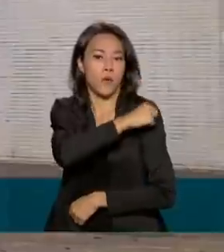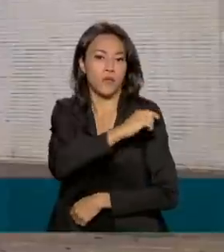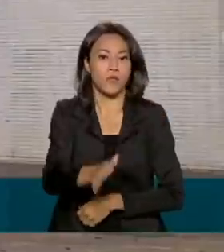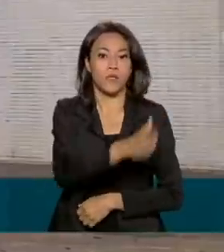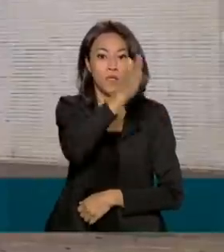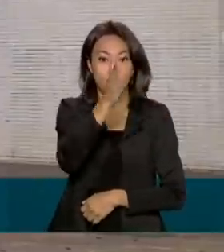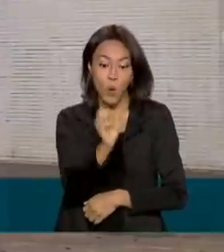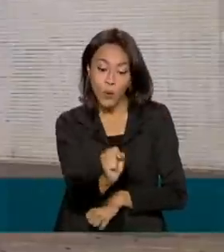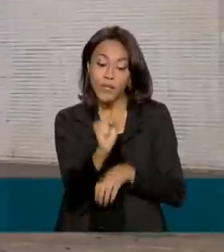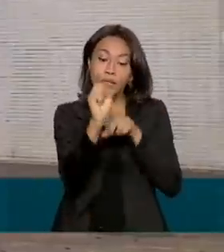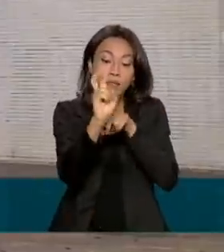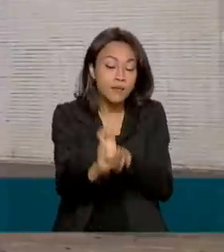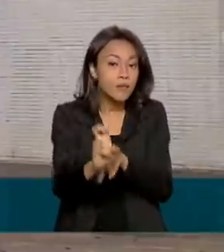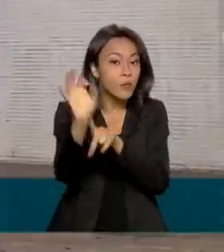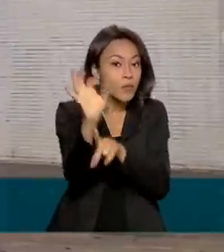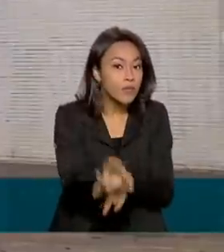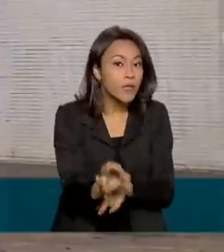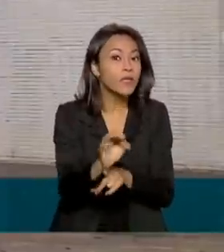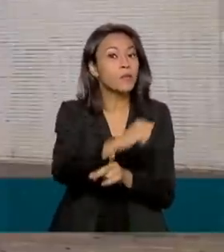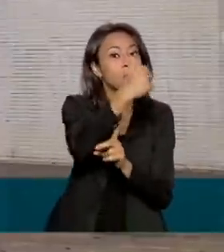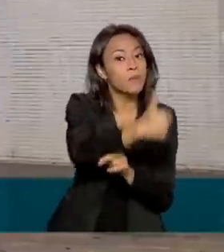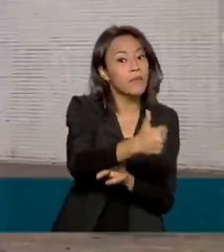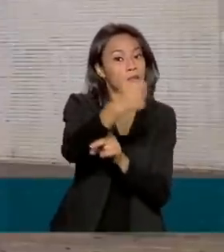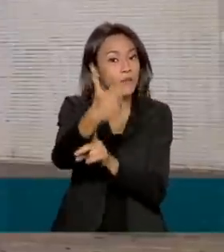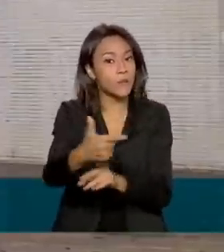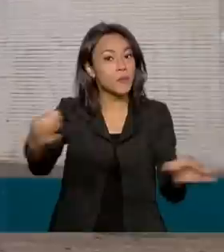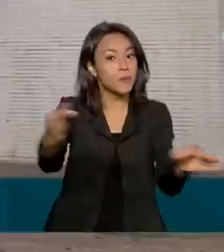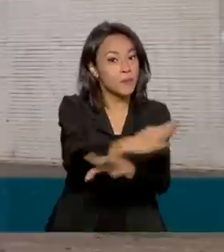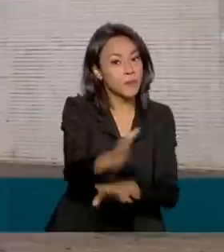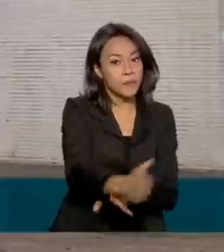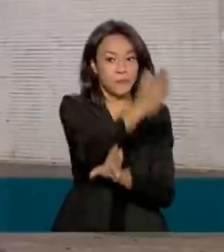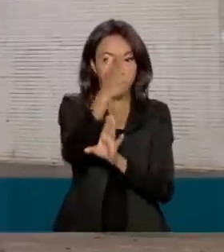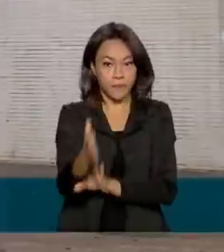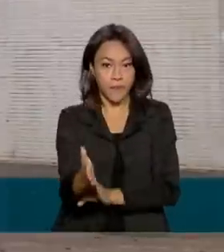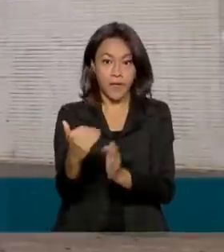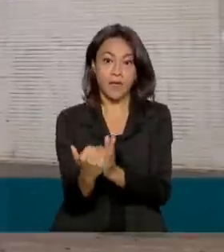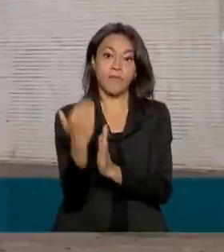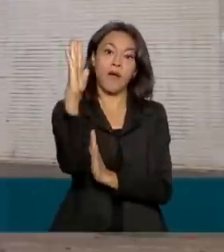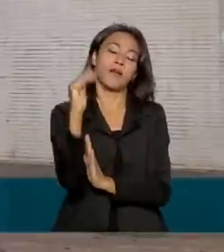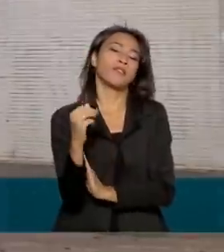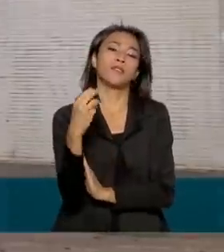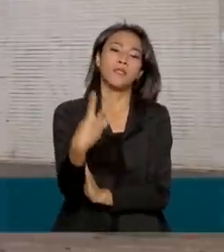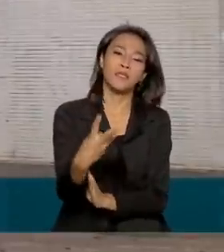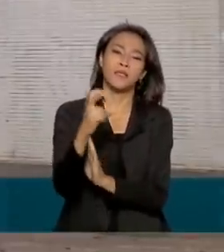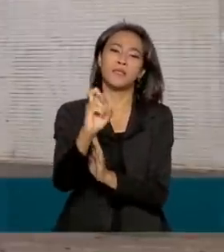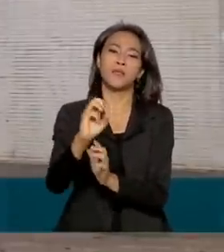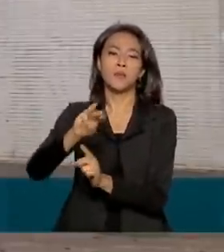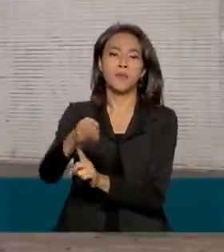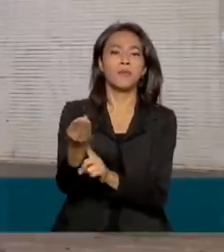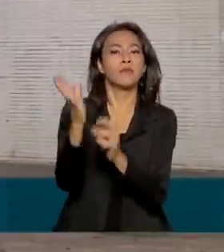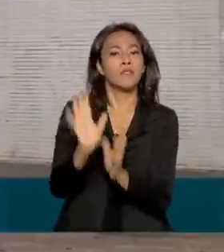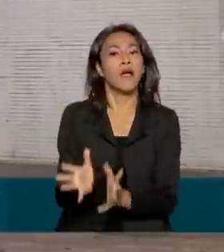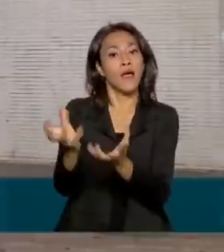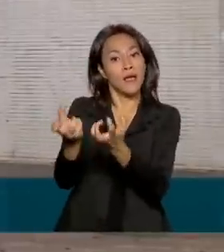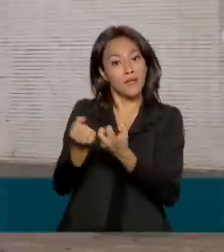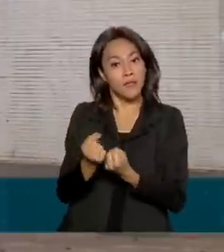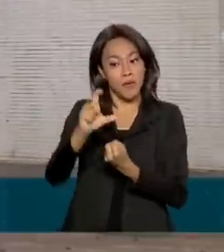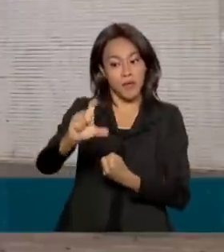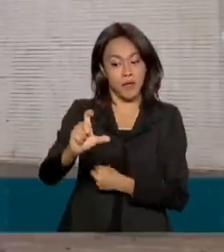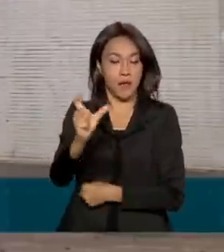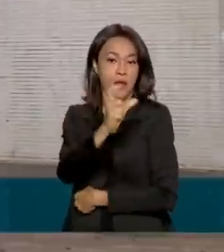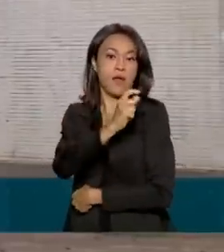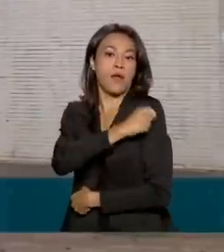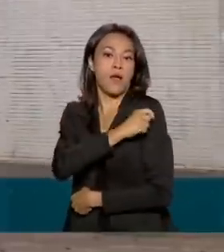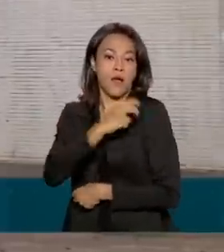completaram o esquema vacinal com a segunda dose e mais de 35 milhões de pessoas já receberam a dose de reforço